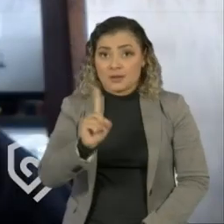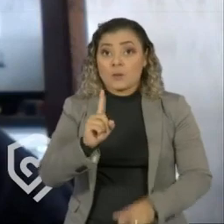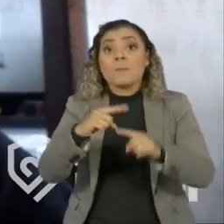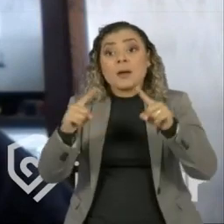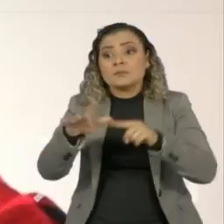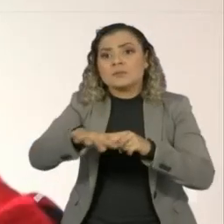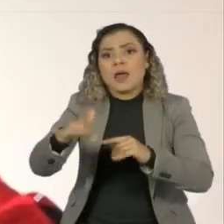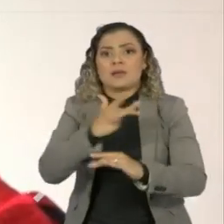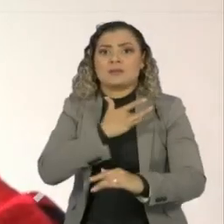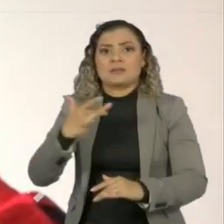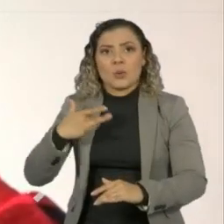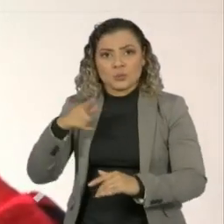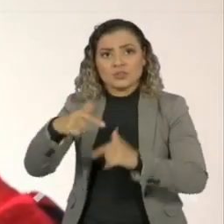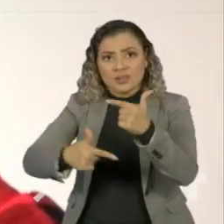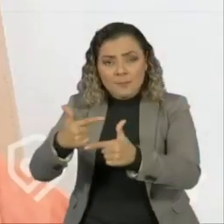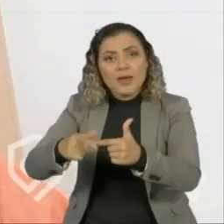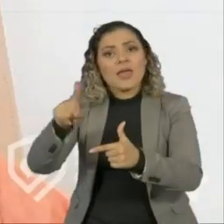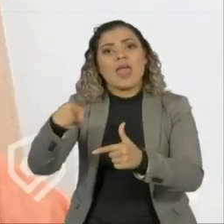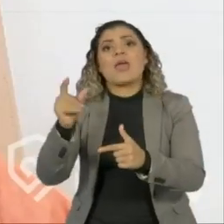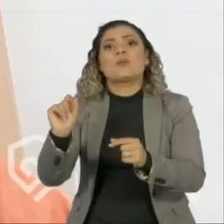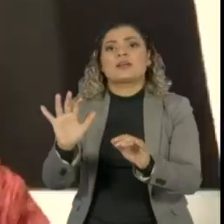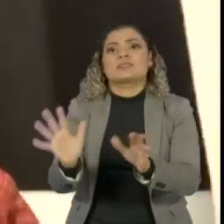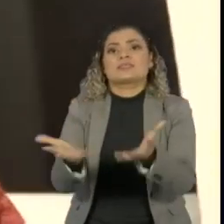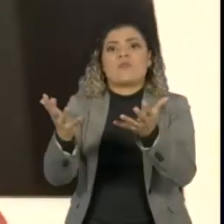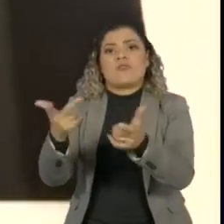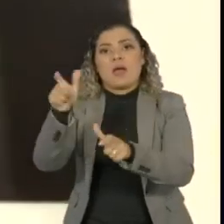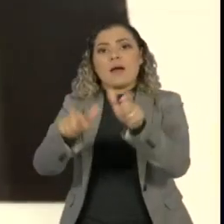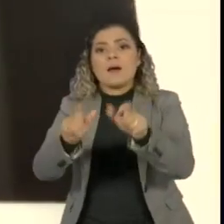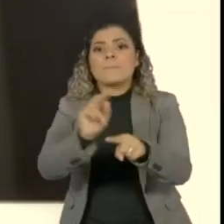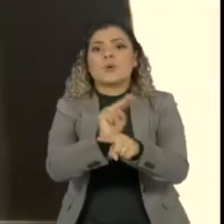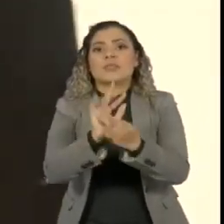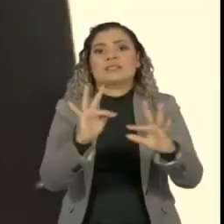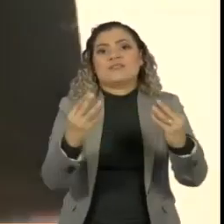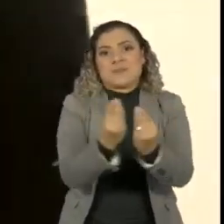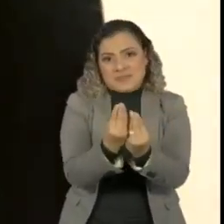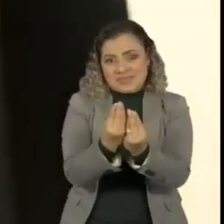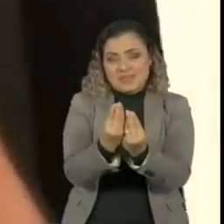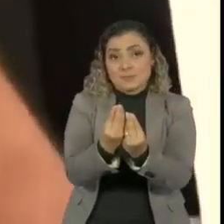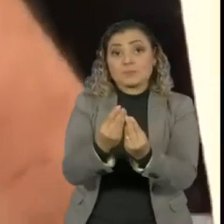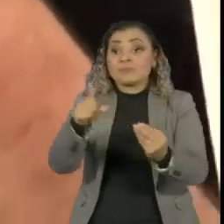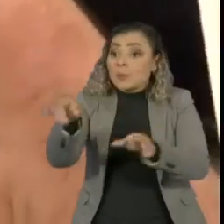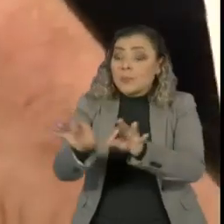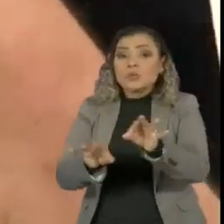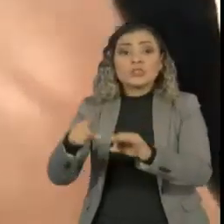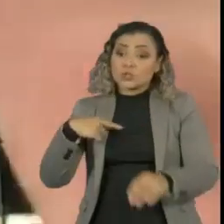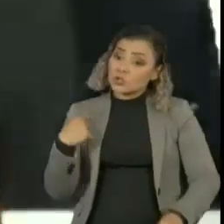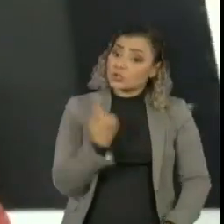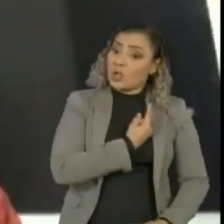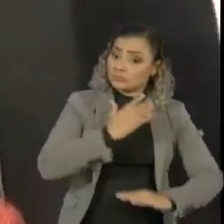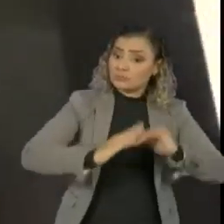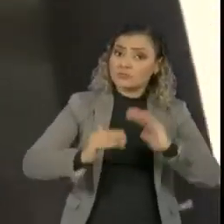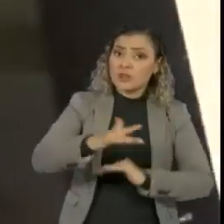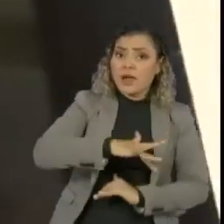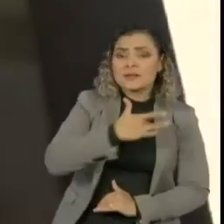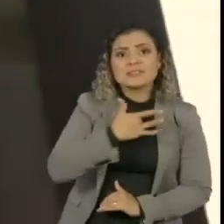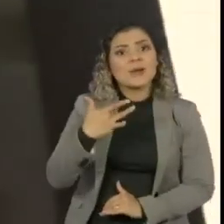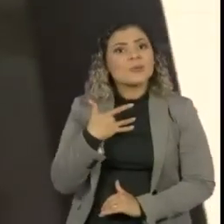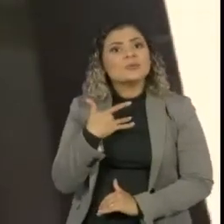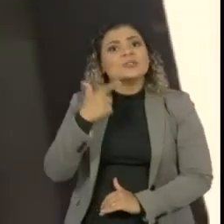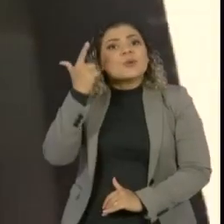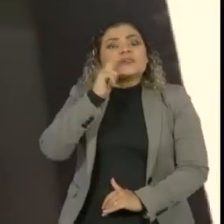pode significar mais vidas salvas. Esse projeto faz com que nós, profissionais da saúde,